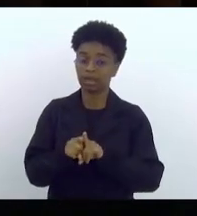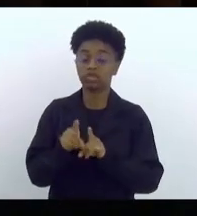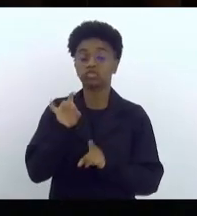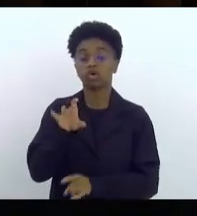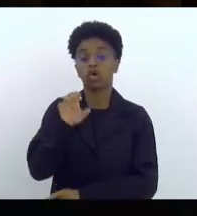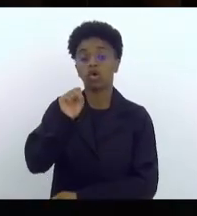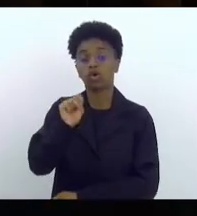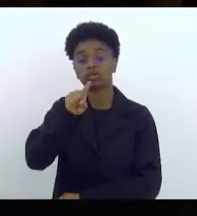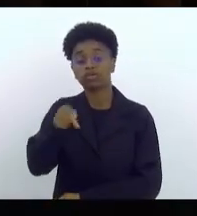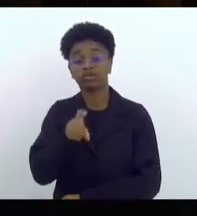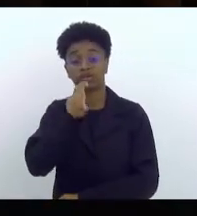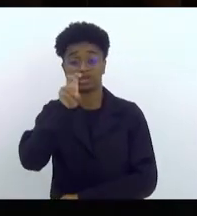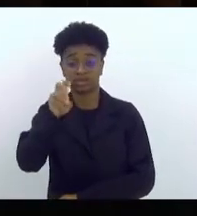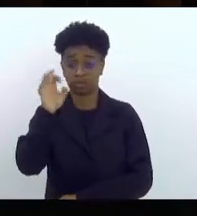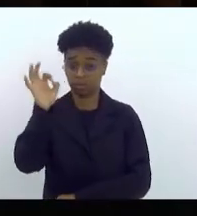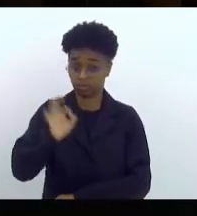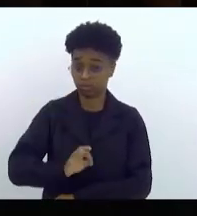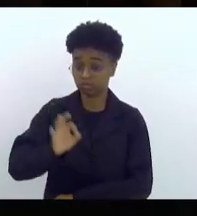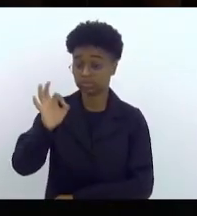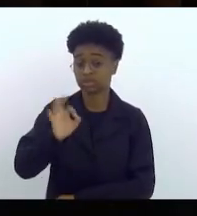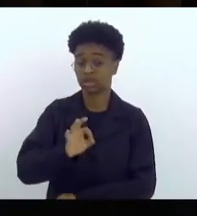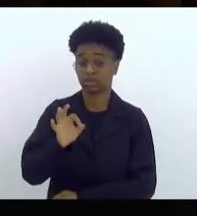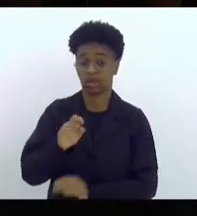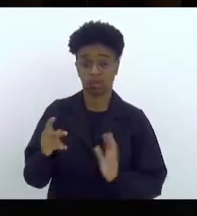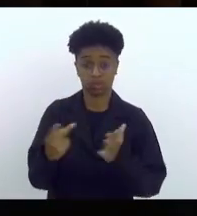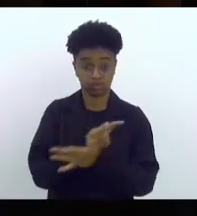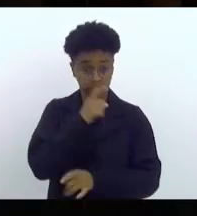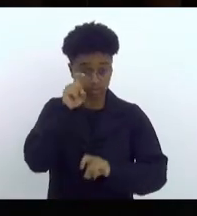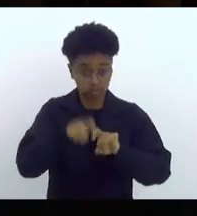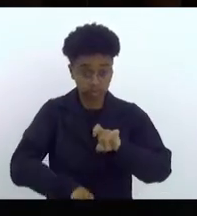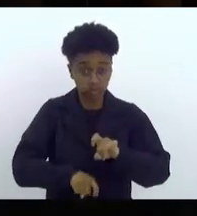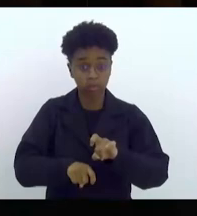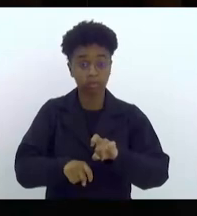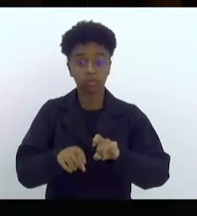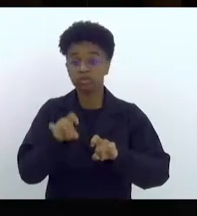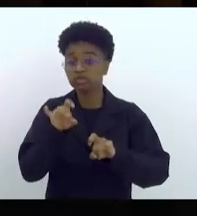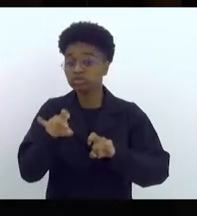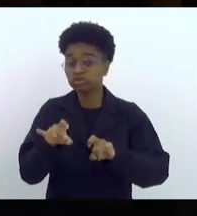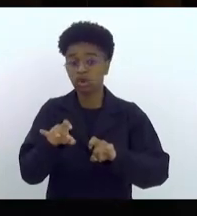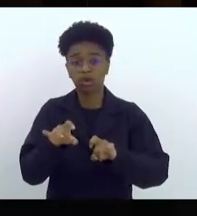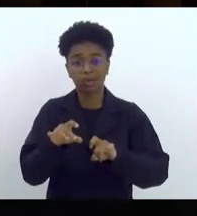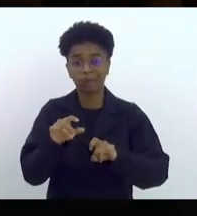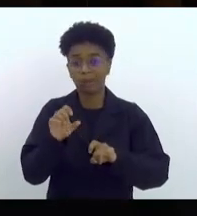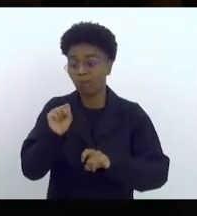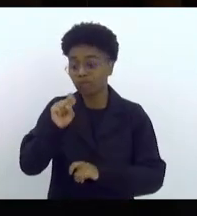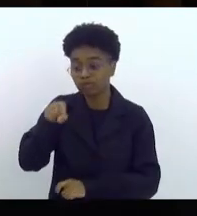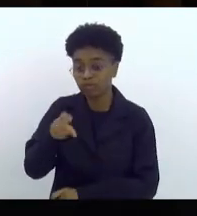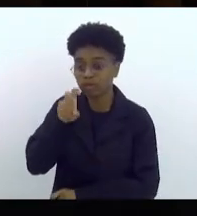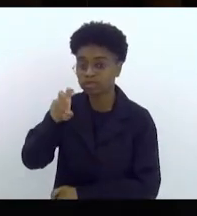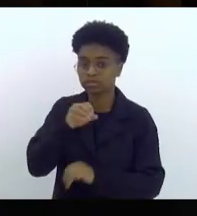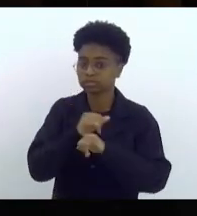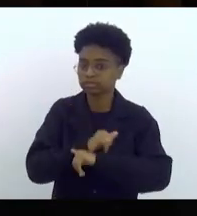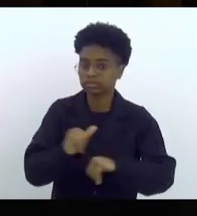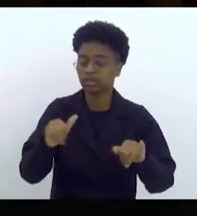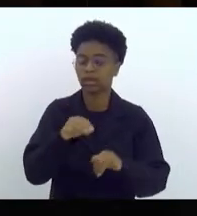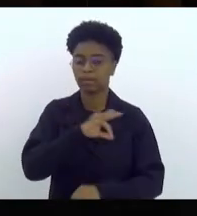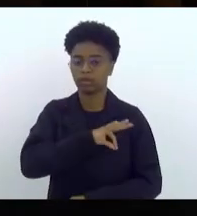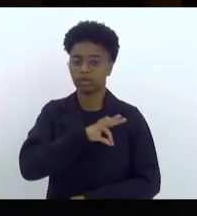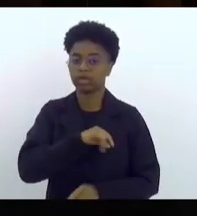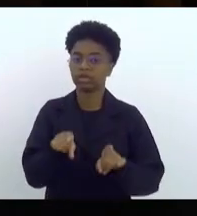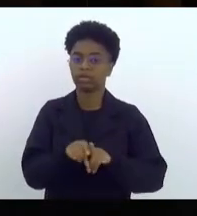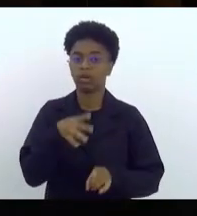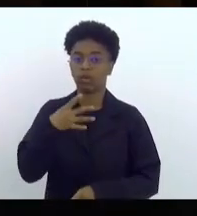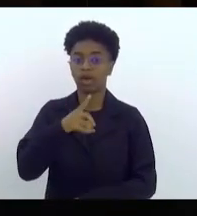,5% dos casos de estupros são reportados à polícia e que apenas 4